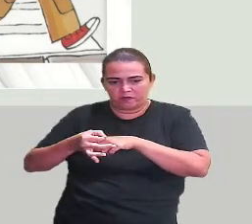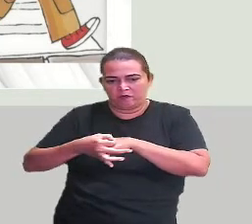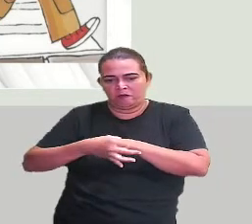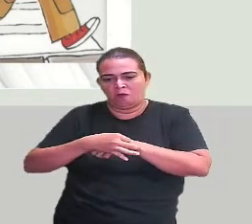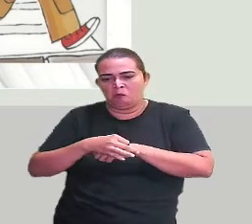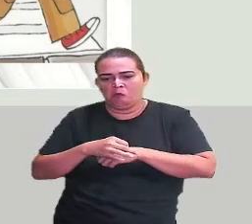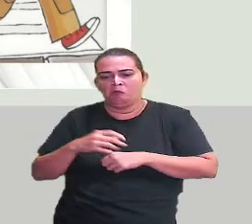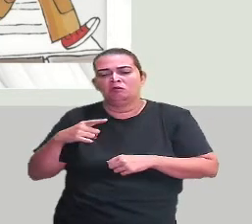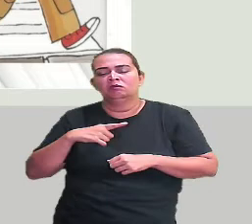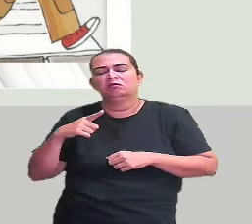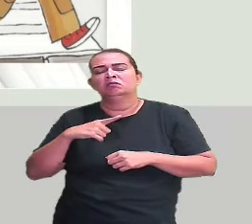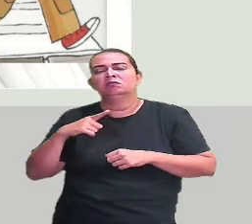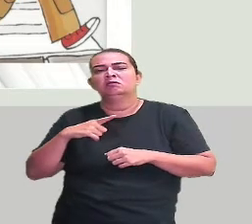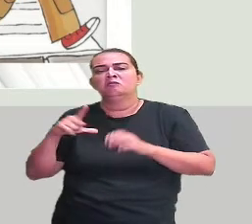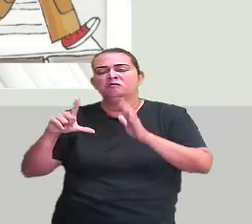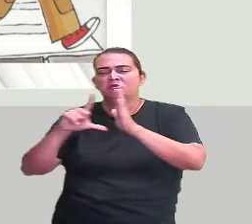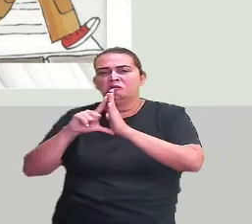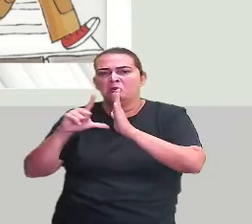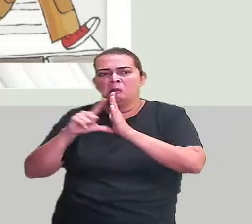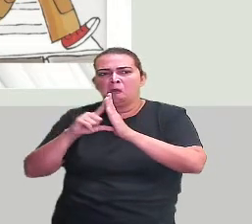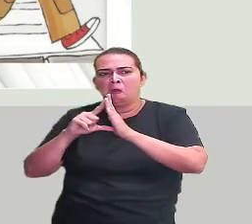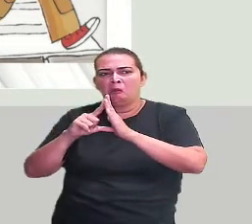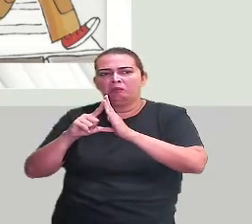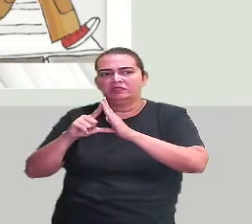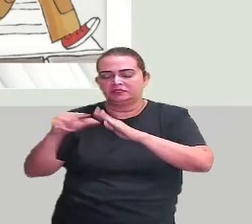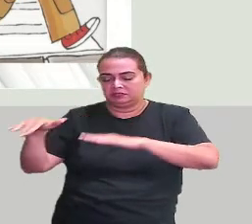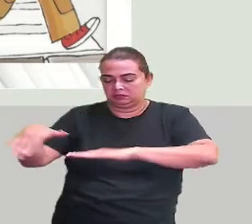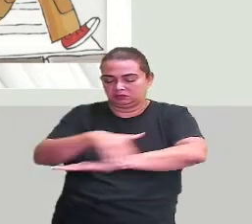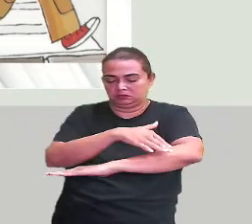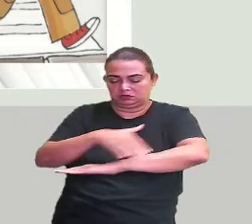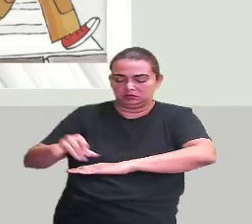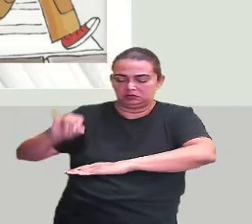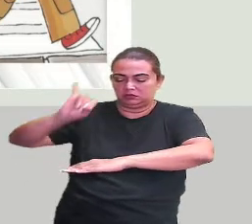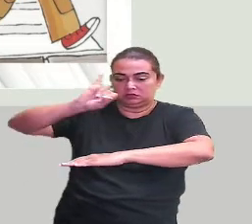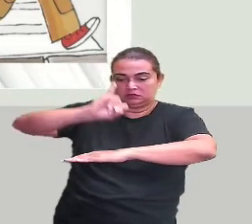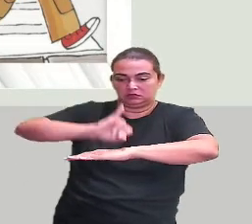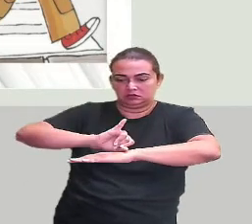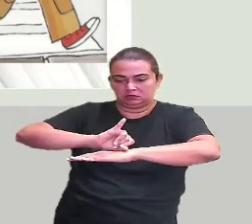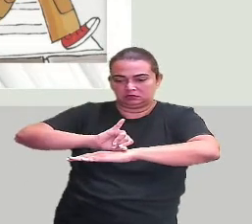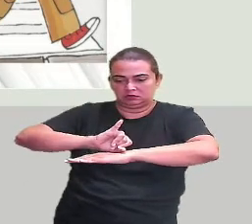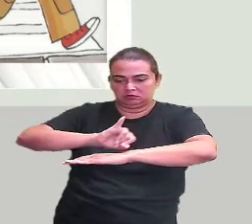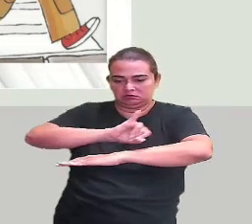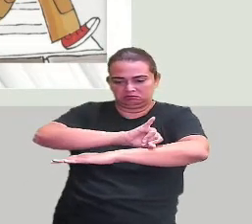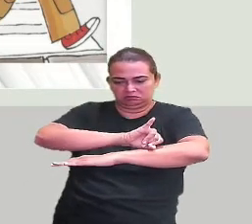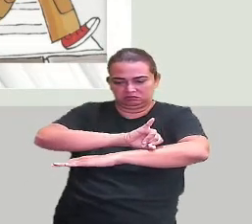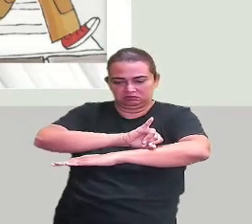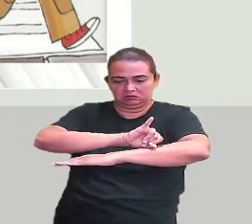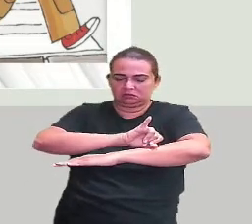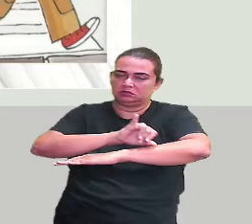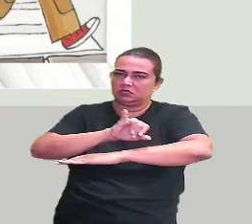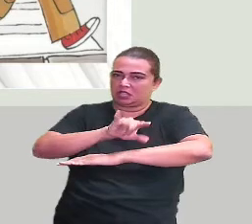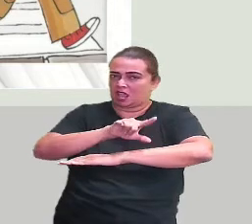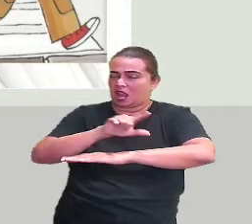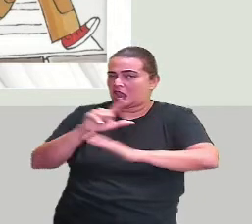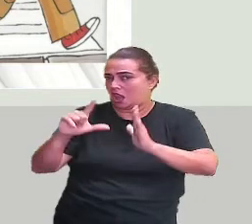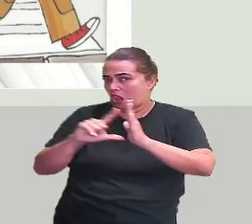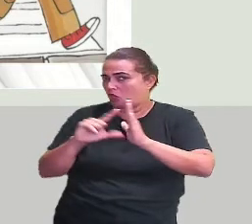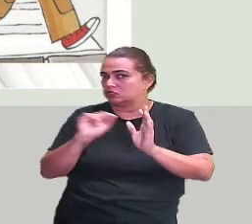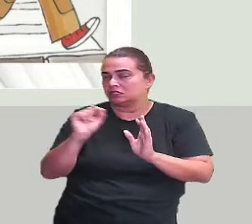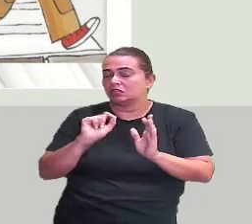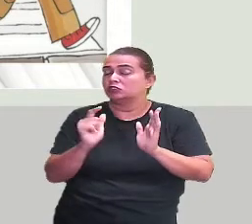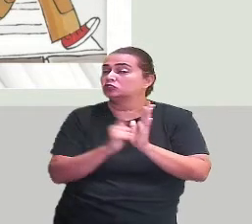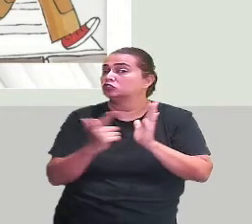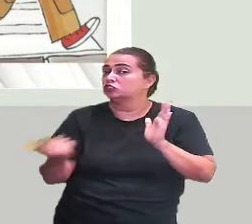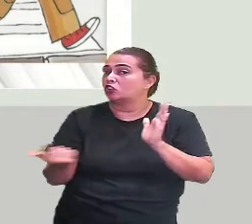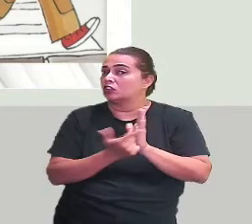Tem uma loja que fica no meio da calçada e que nem é bem loja. É uma banca de jornais